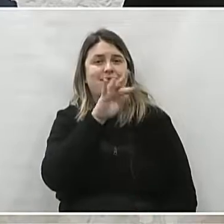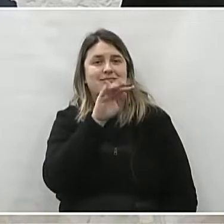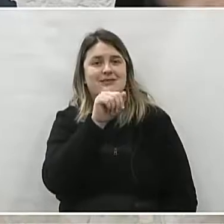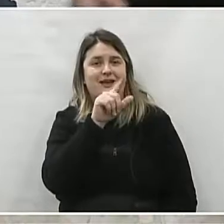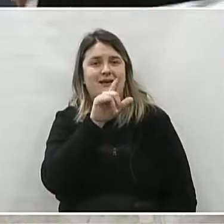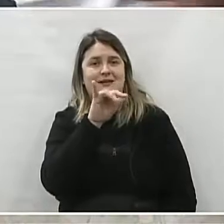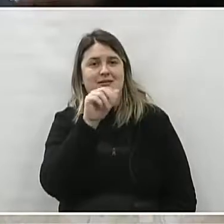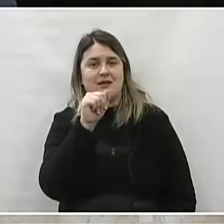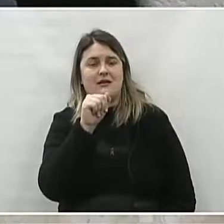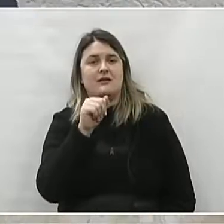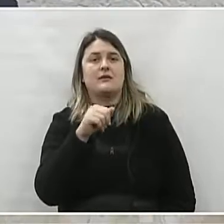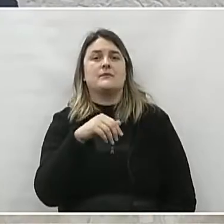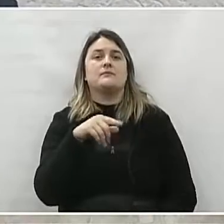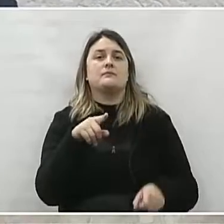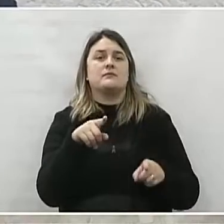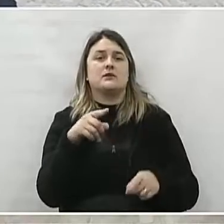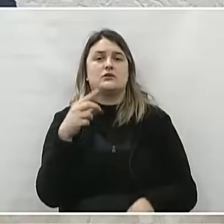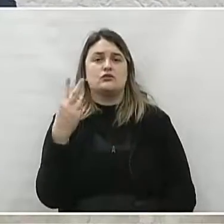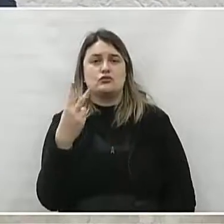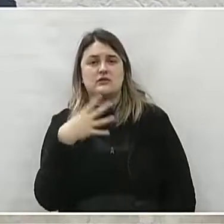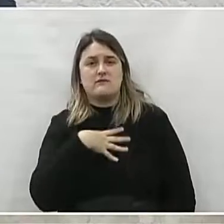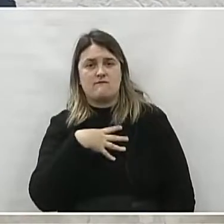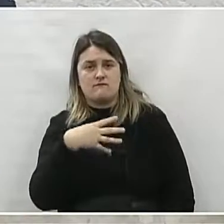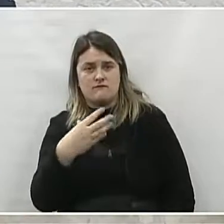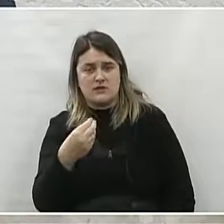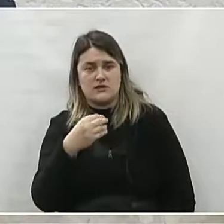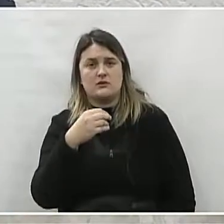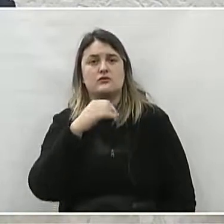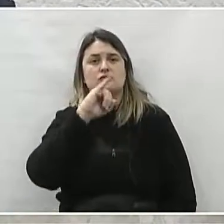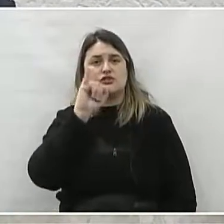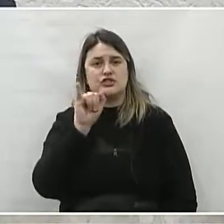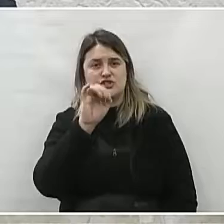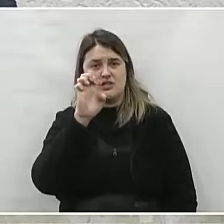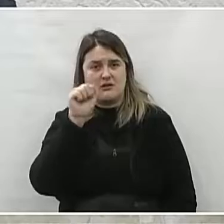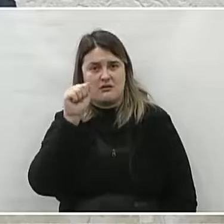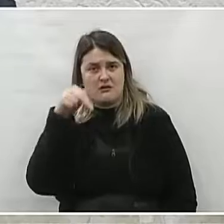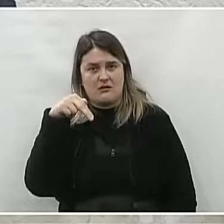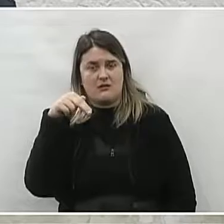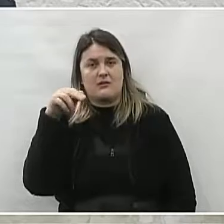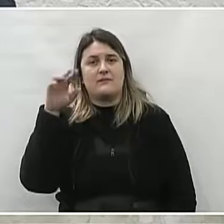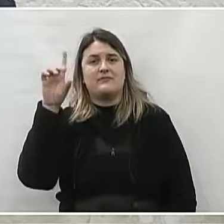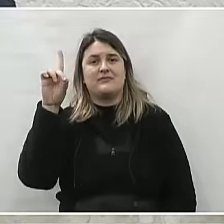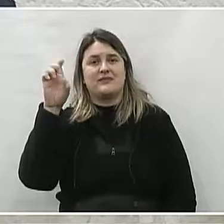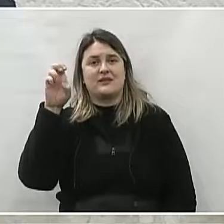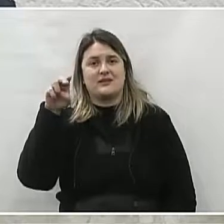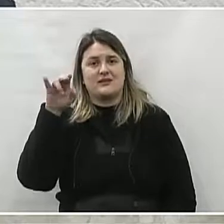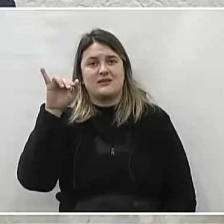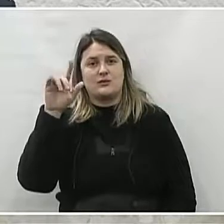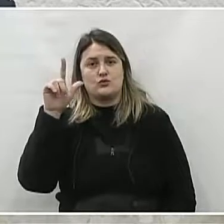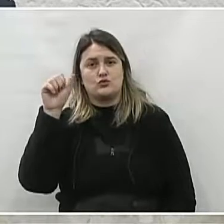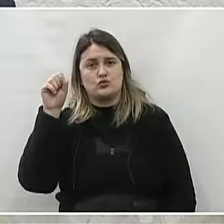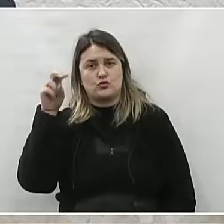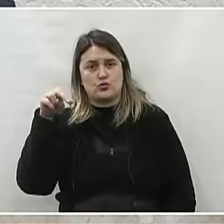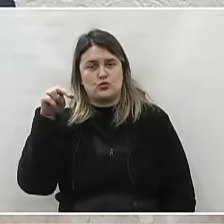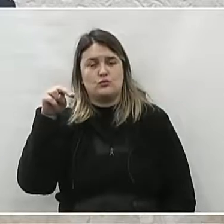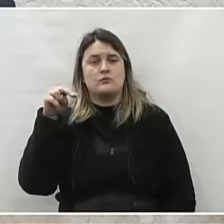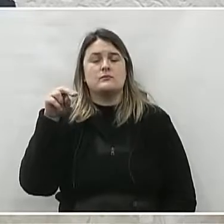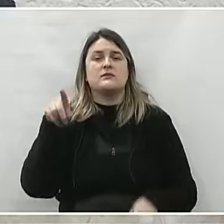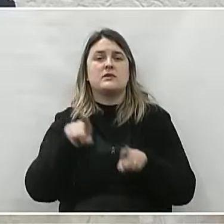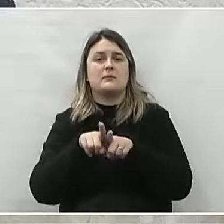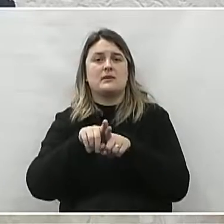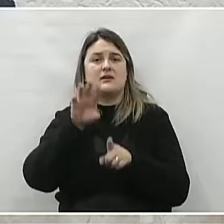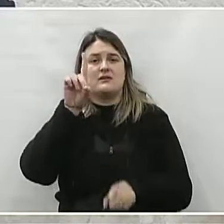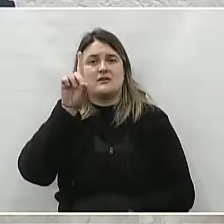Jean Carlos Duz, Denilson Bruno Duz, Denizarte Duz Jr.,